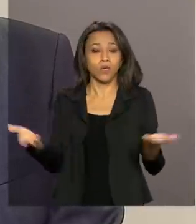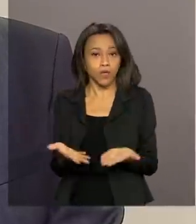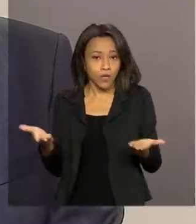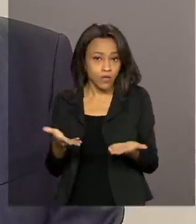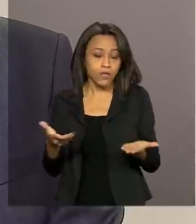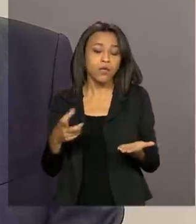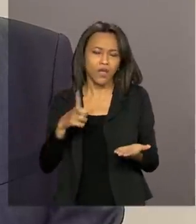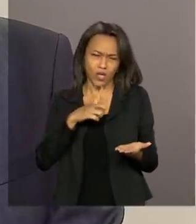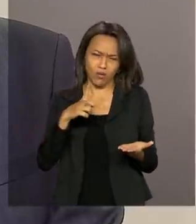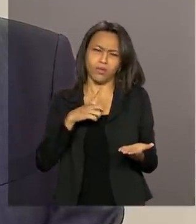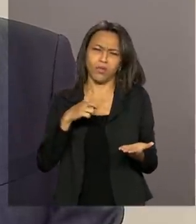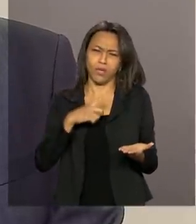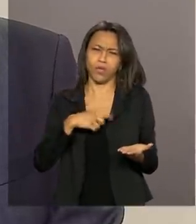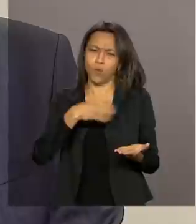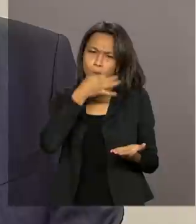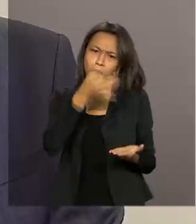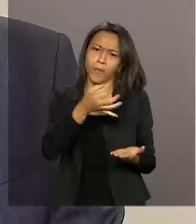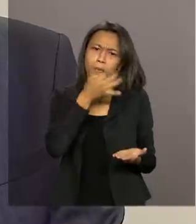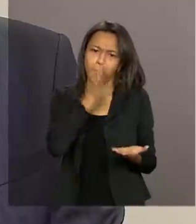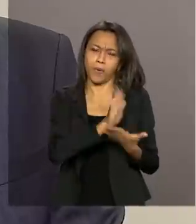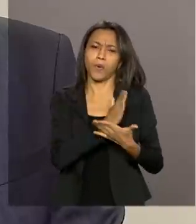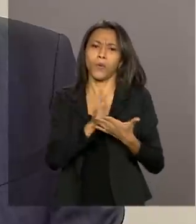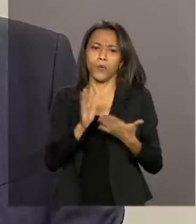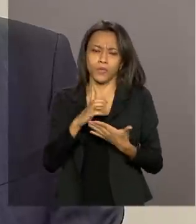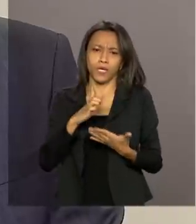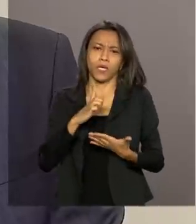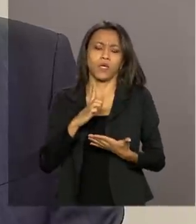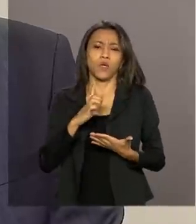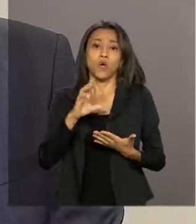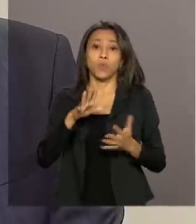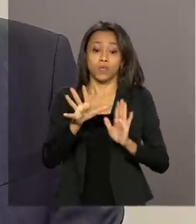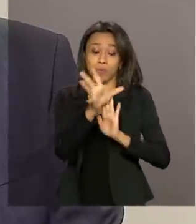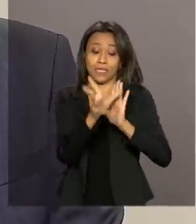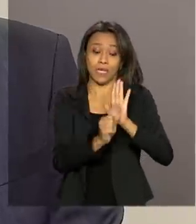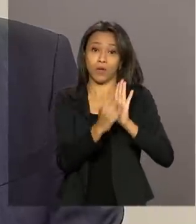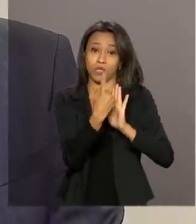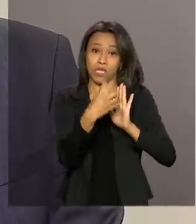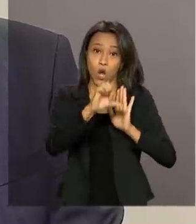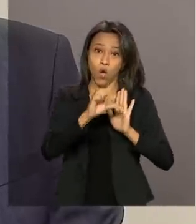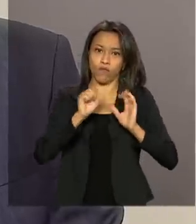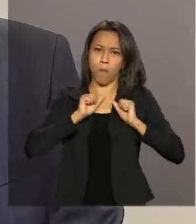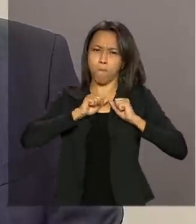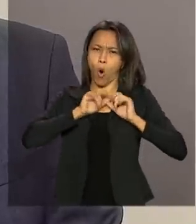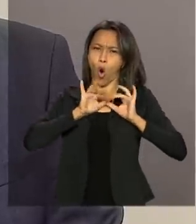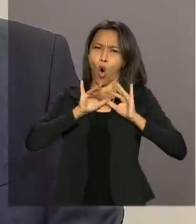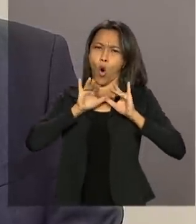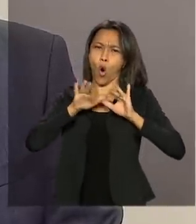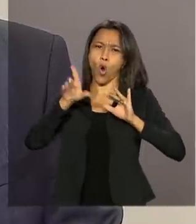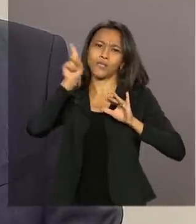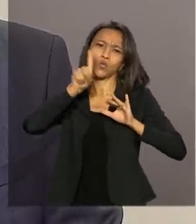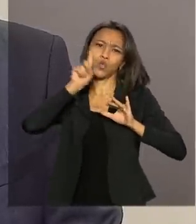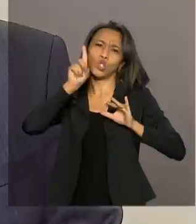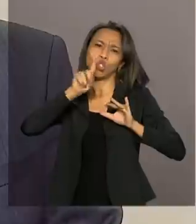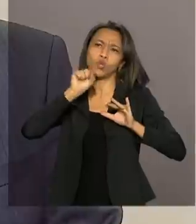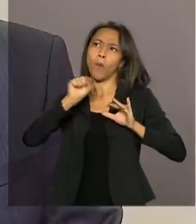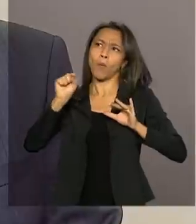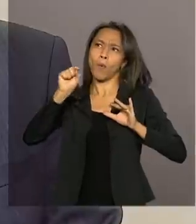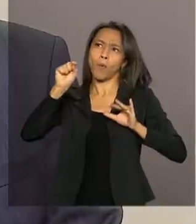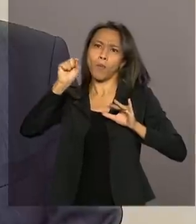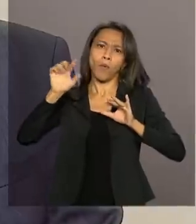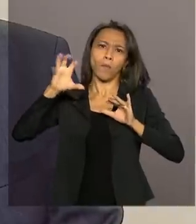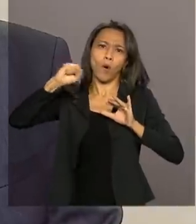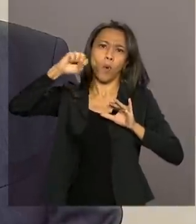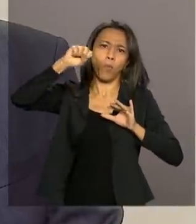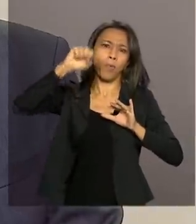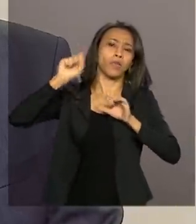Eu tenho feito alguns comentários, né? Quando no século XIX, o avanço ali nos Estados Unidos, a famosa corrida para o